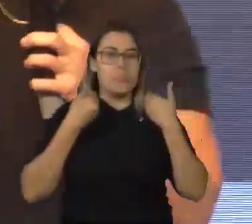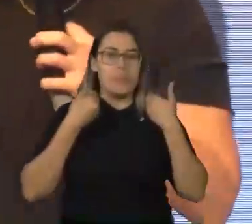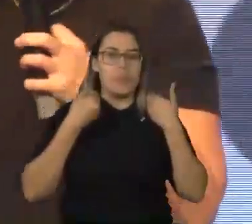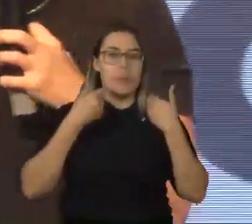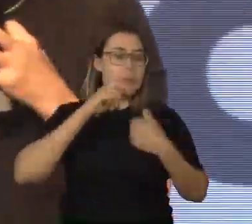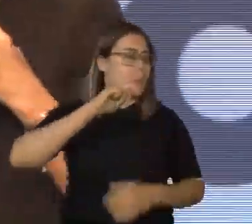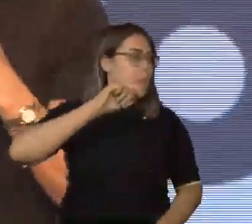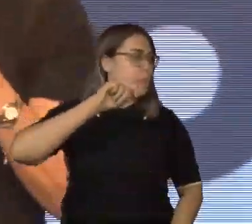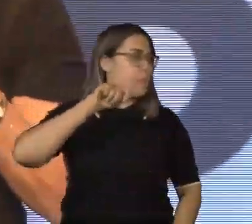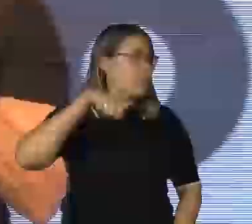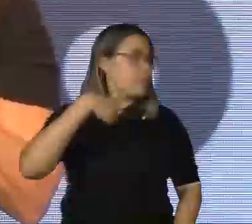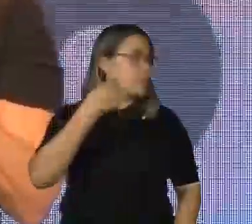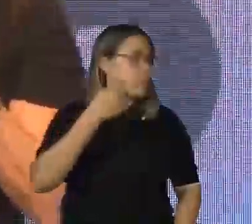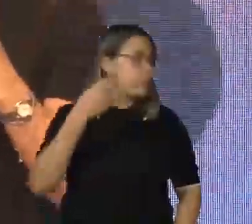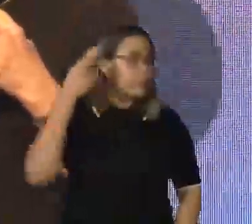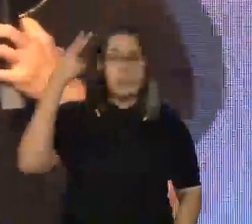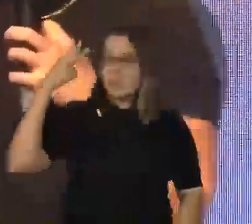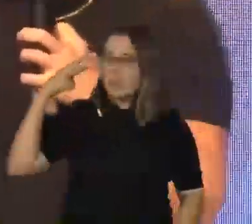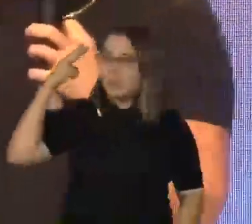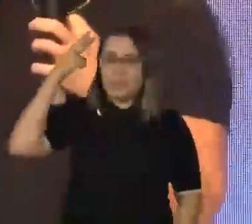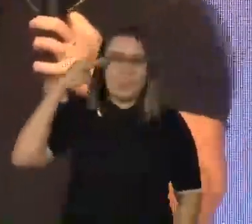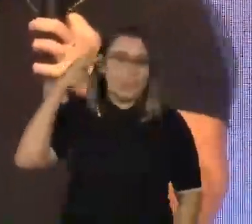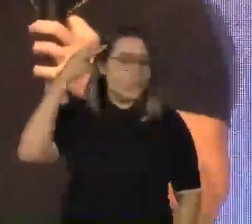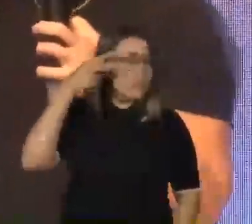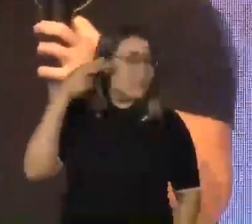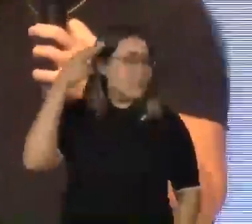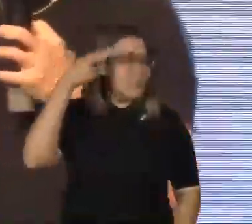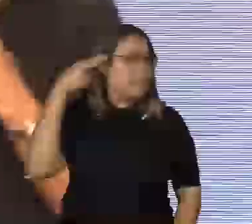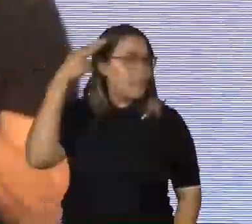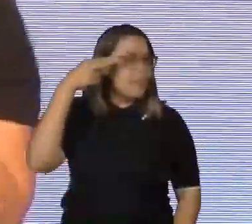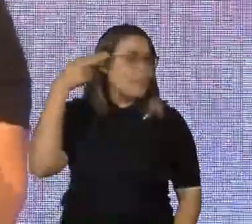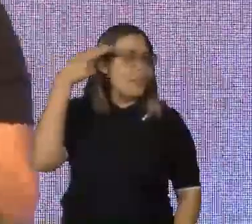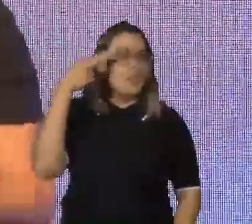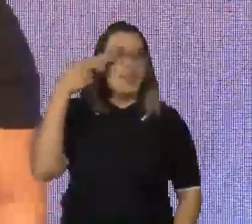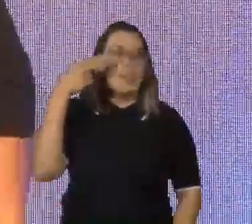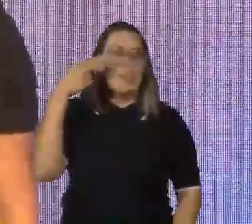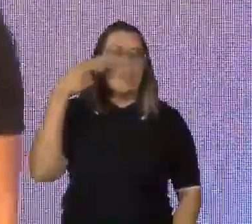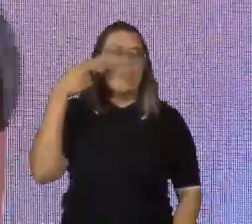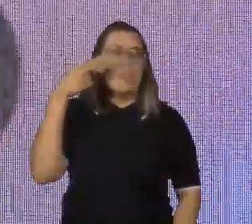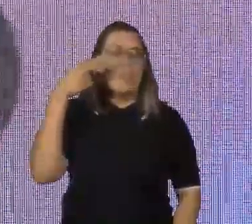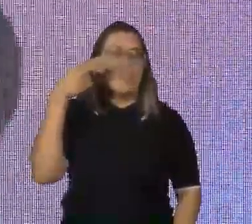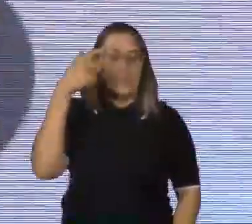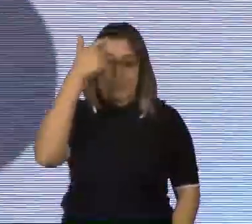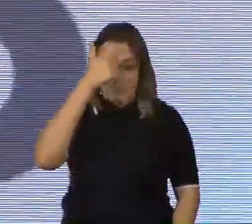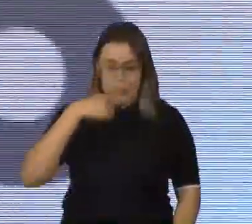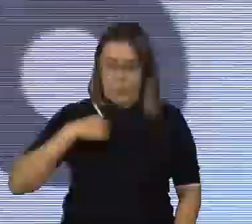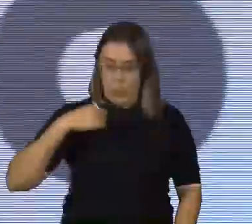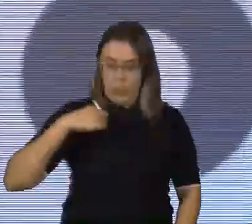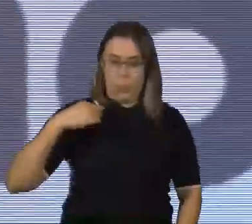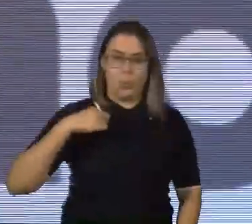sinal é esse, que é o N invertido, e o de escutar. Estou vestindo